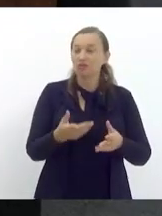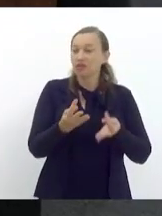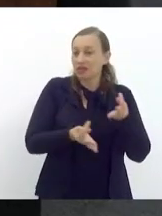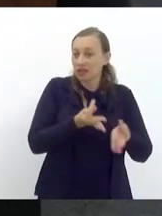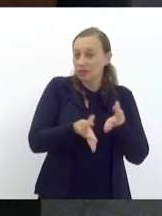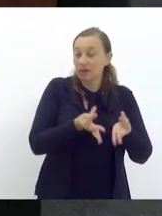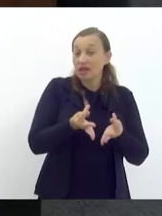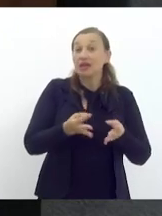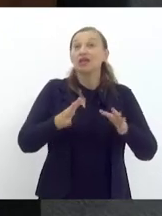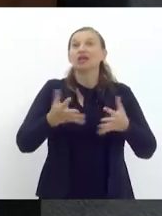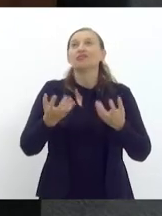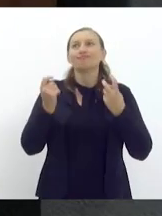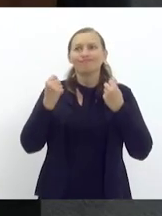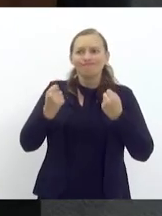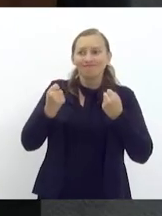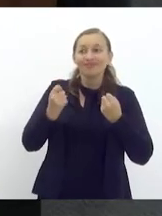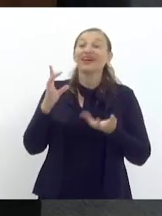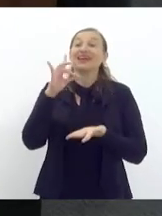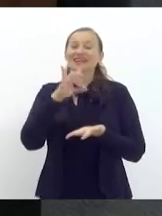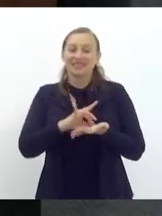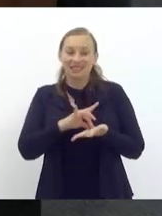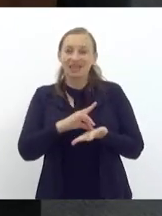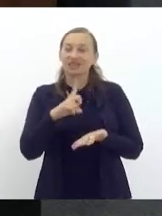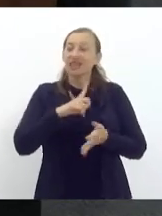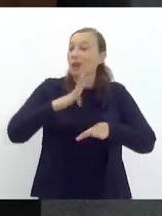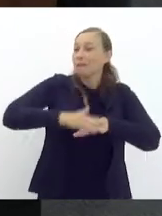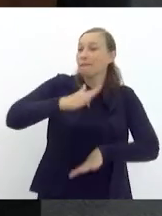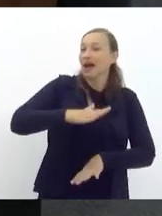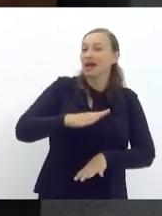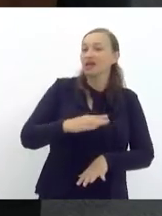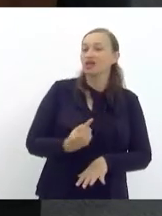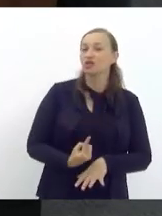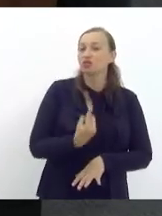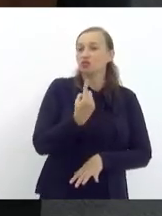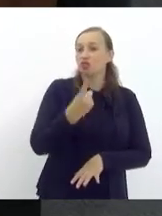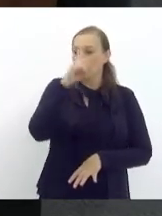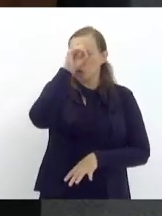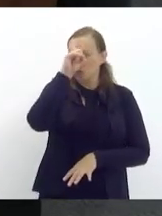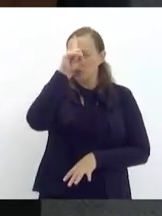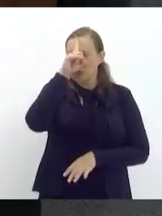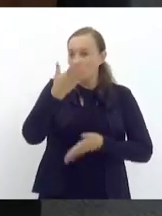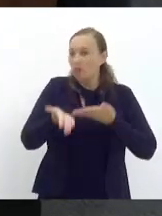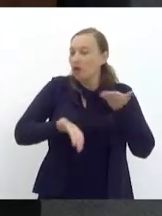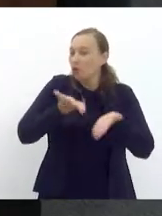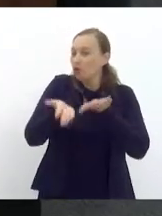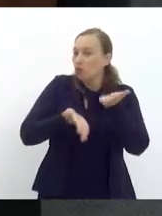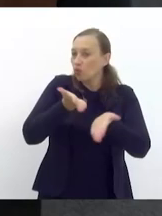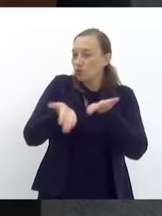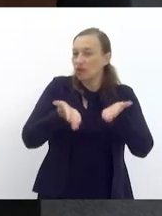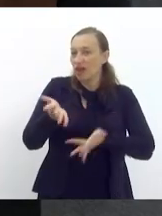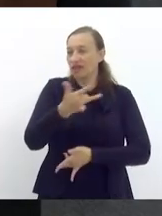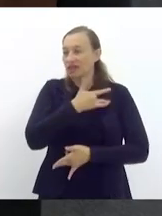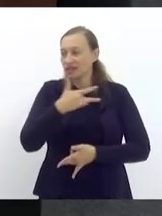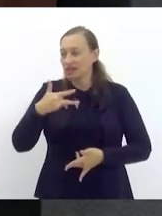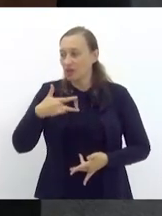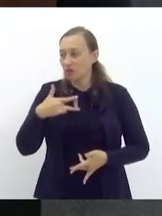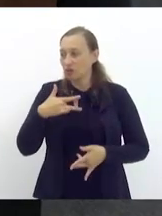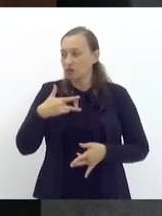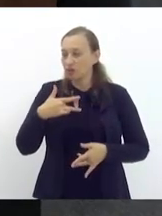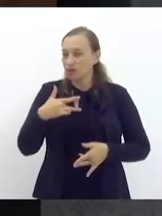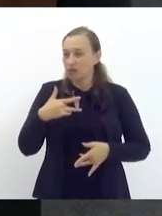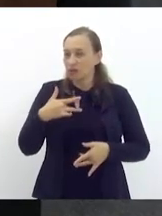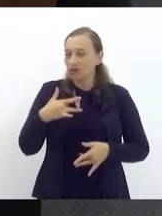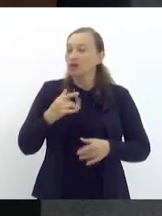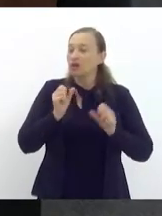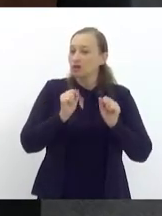isso seja uma realidade tomara que a gente tenha mais uma porta de entrada para o atendimento da saúde que a gente possa